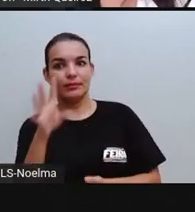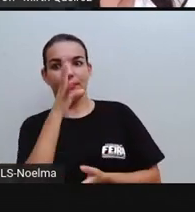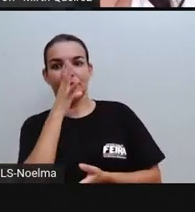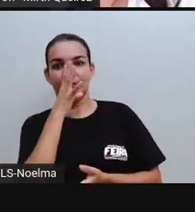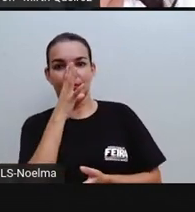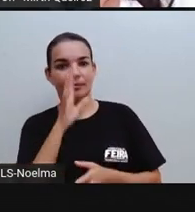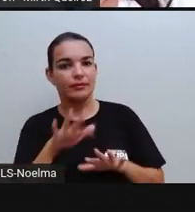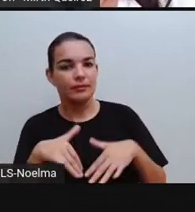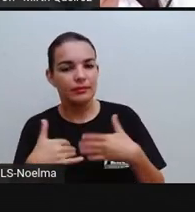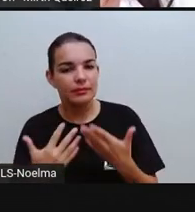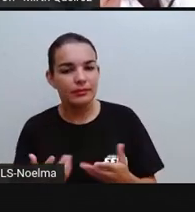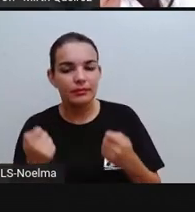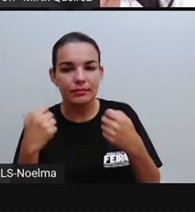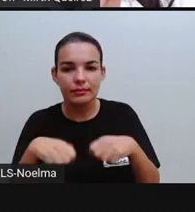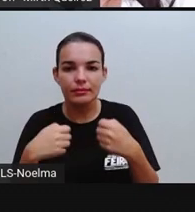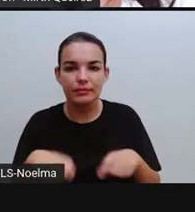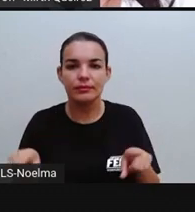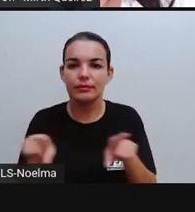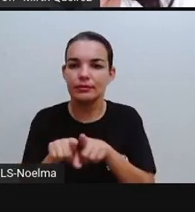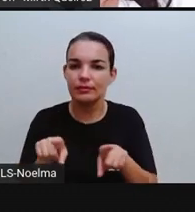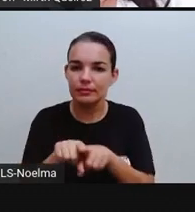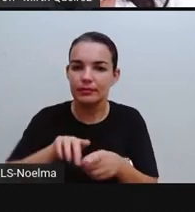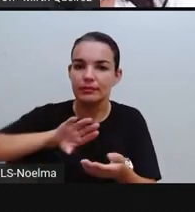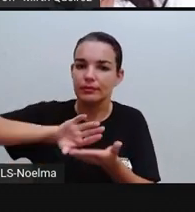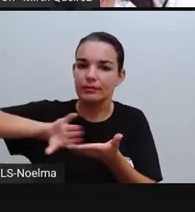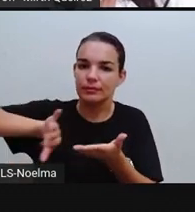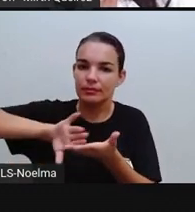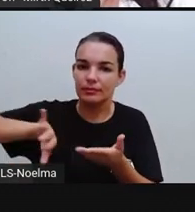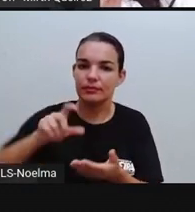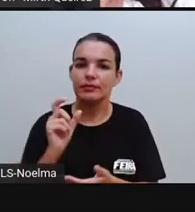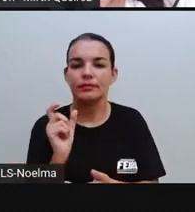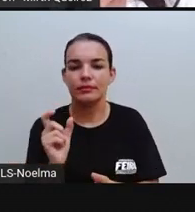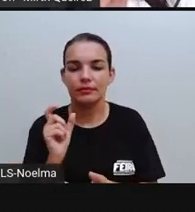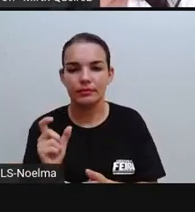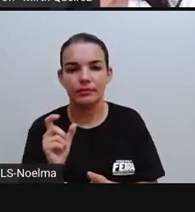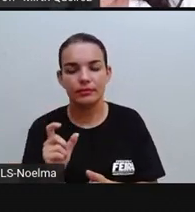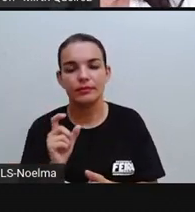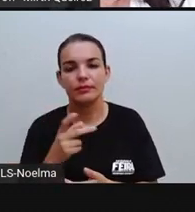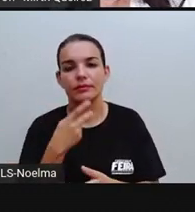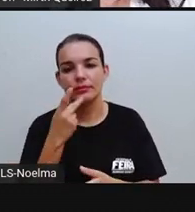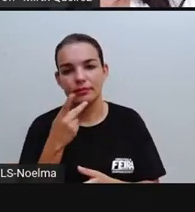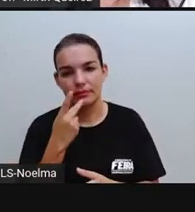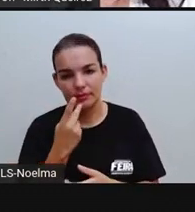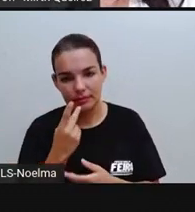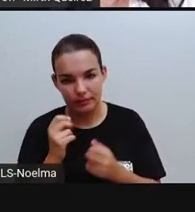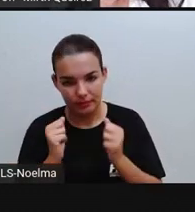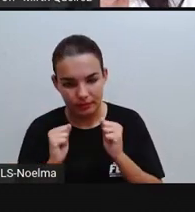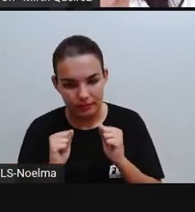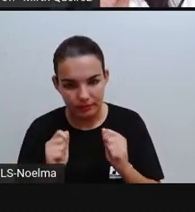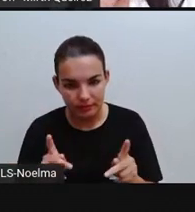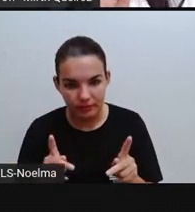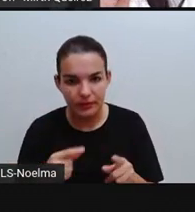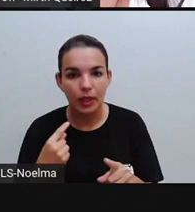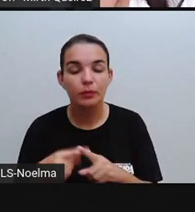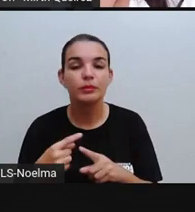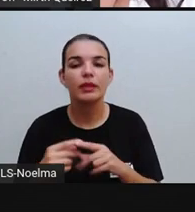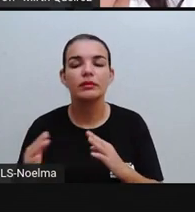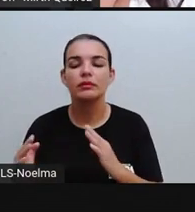era utilizada para esses negros, né? Essas negras que trabalhavam aí dentro das casas das